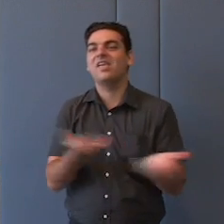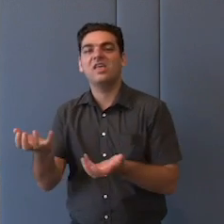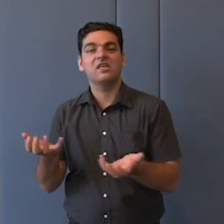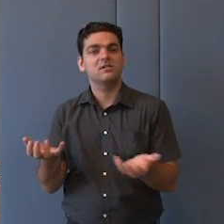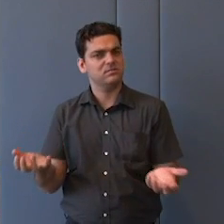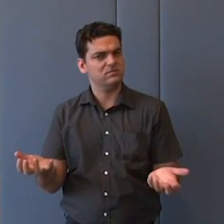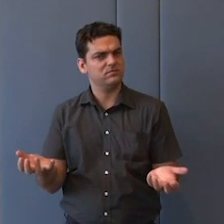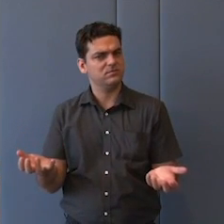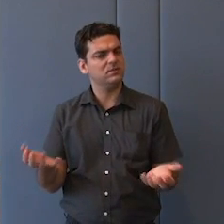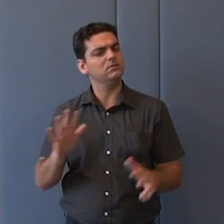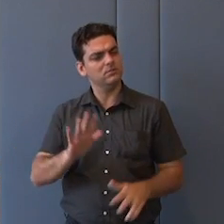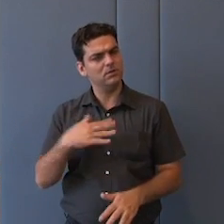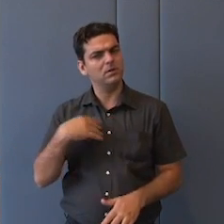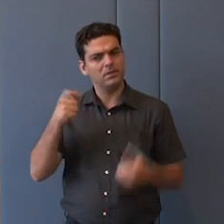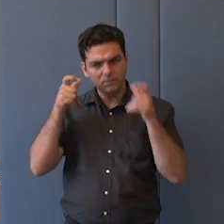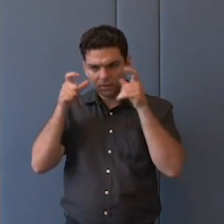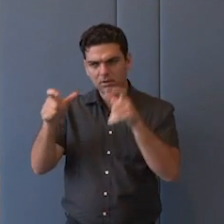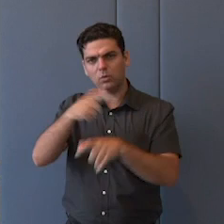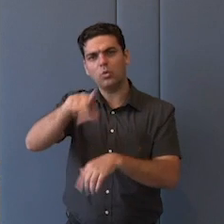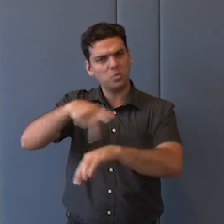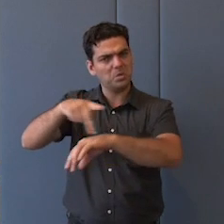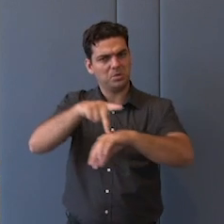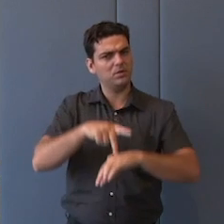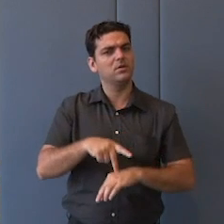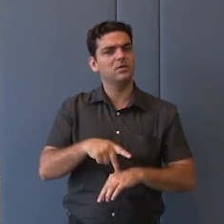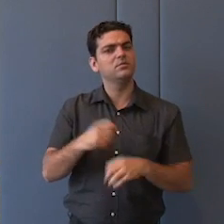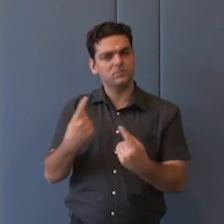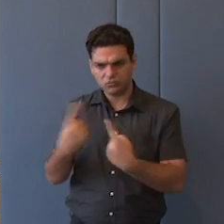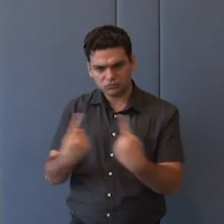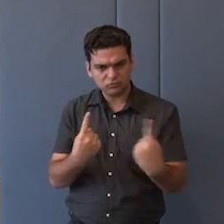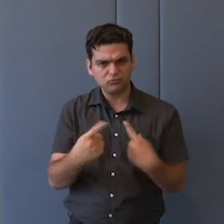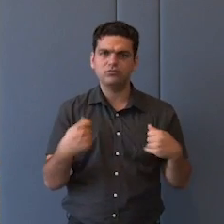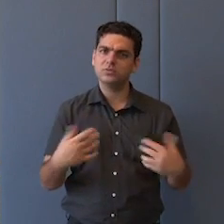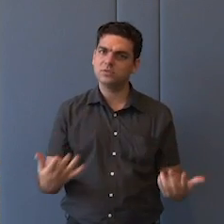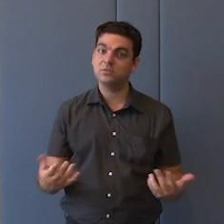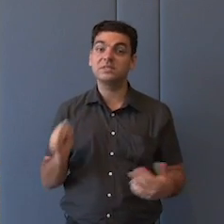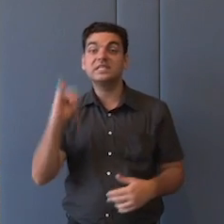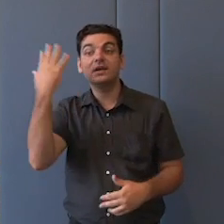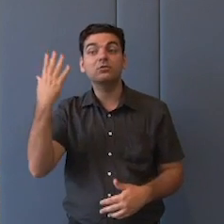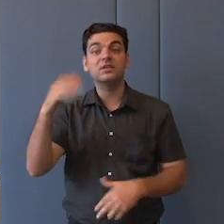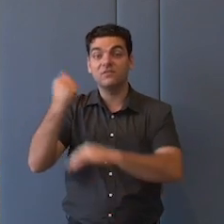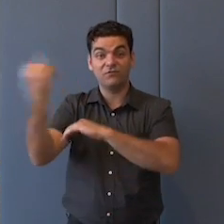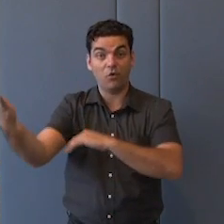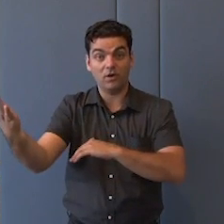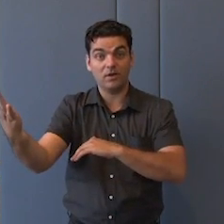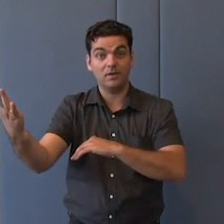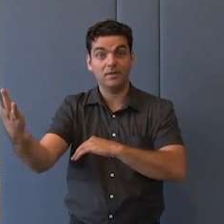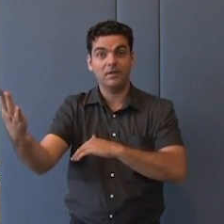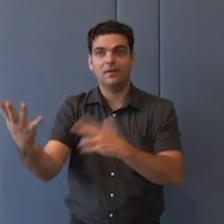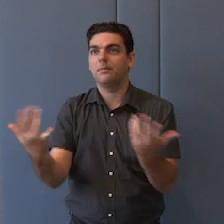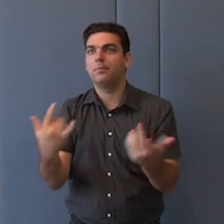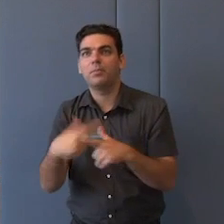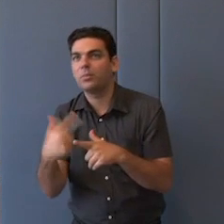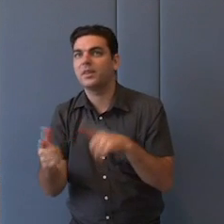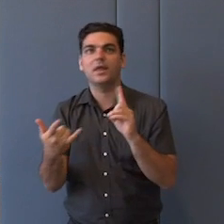Quando as ideias que estão aí em choque, em fluxo no mundo, elas são determinantes para a nossa região também, são determinantes para a estrutura do